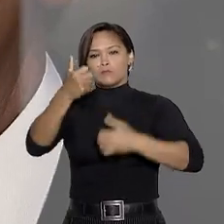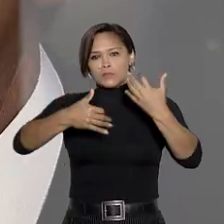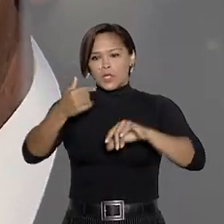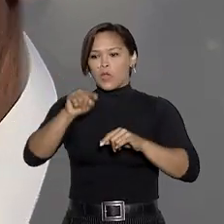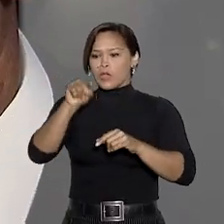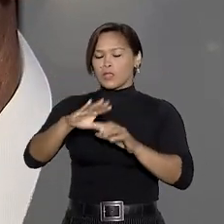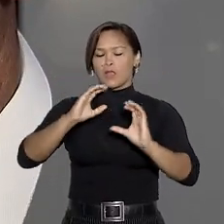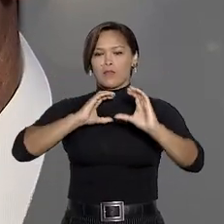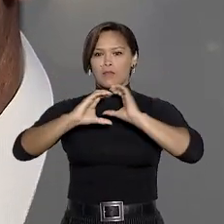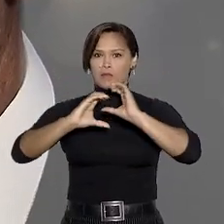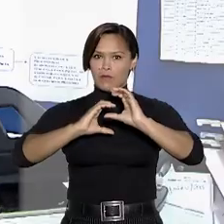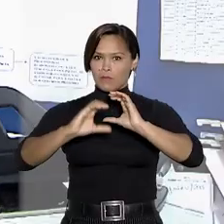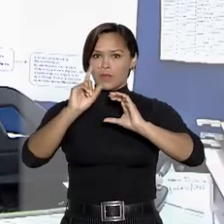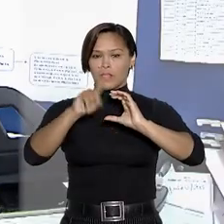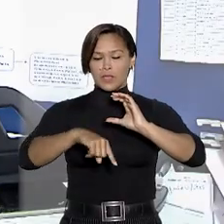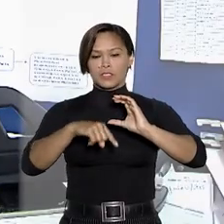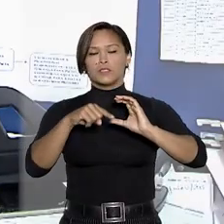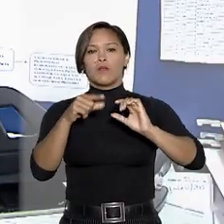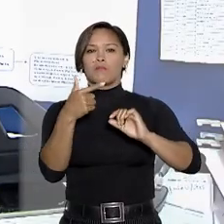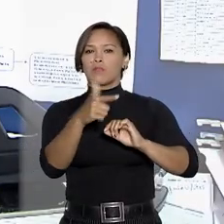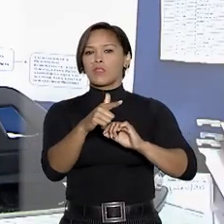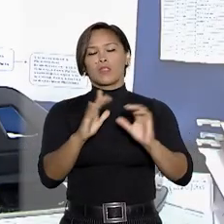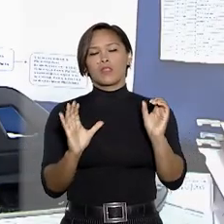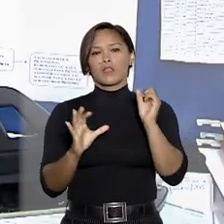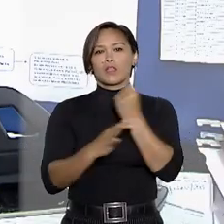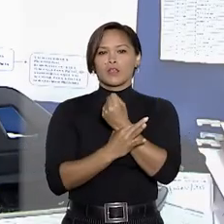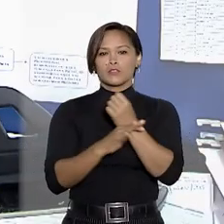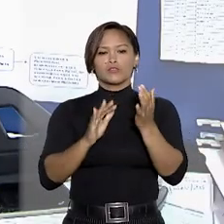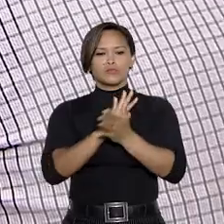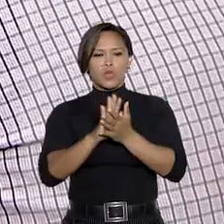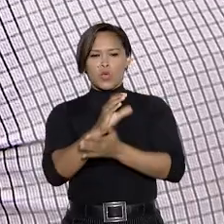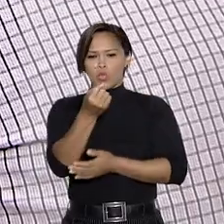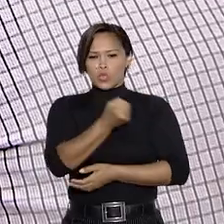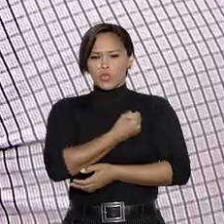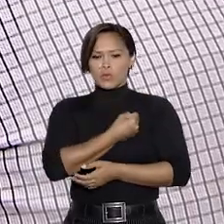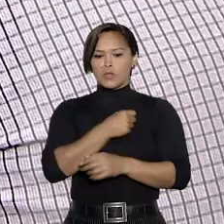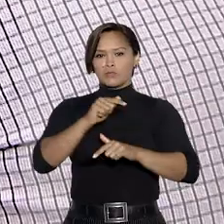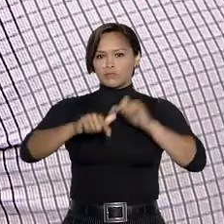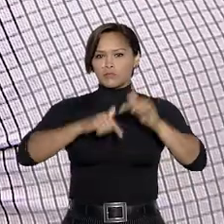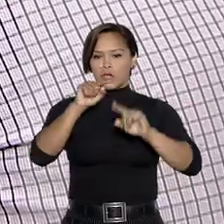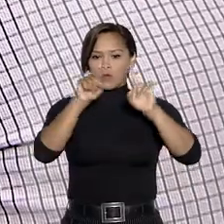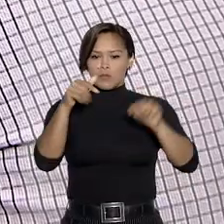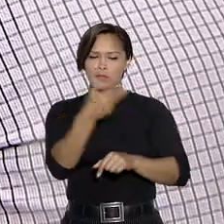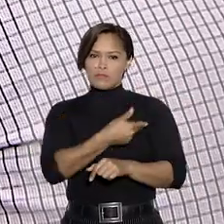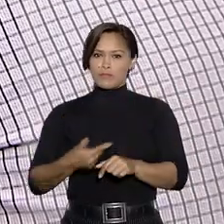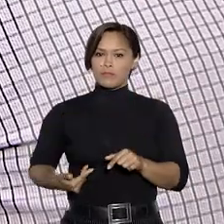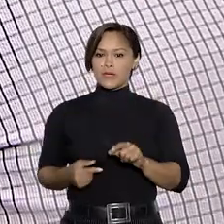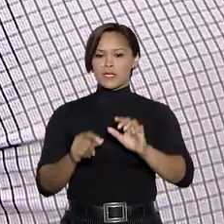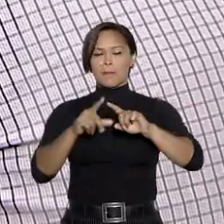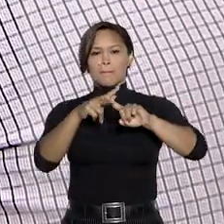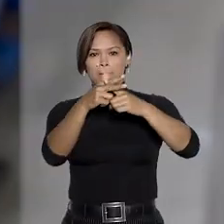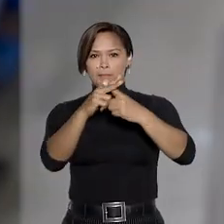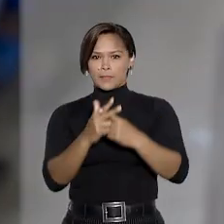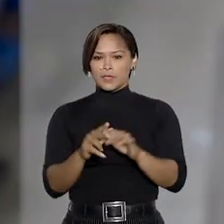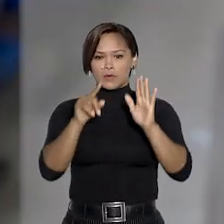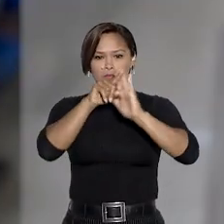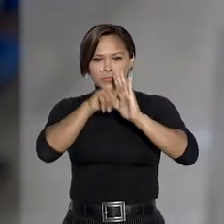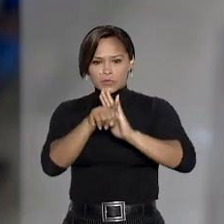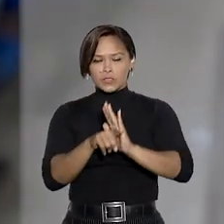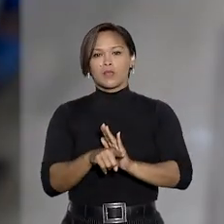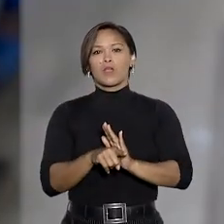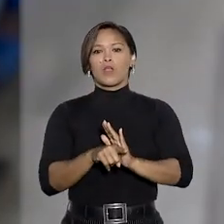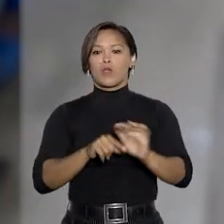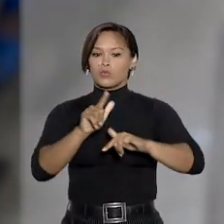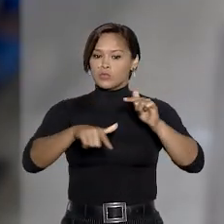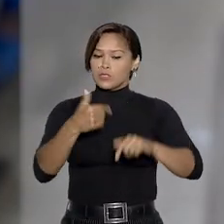apontou que nessa comunicação a entidade não garantiu o número mínimo de servidores para a manutenção das perícias, um serviço